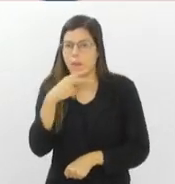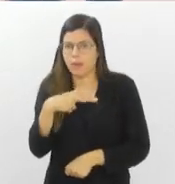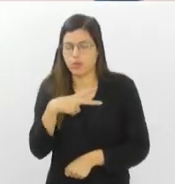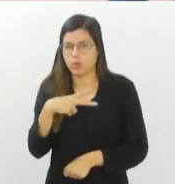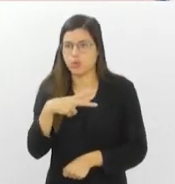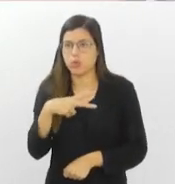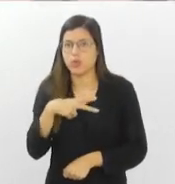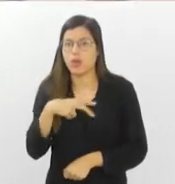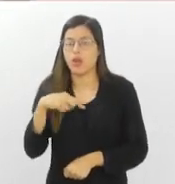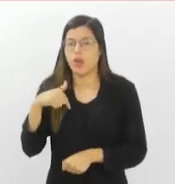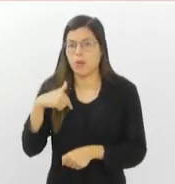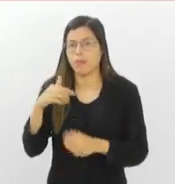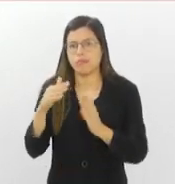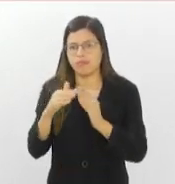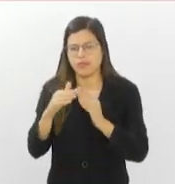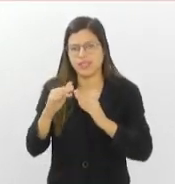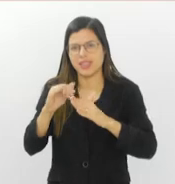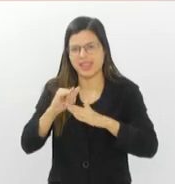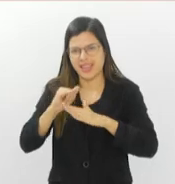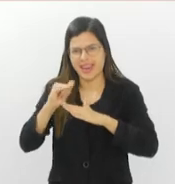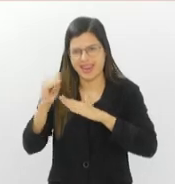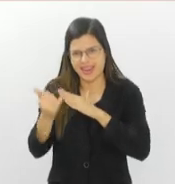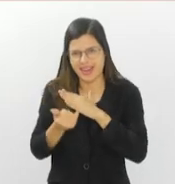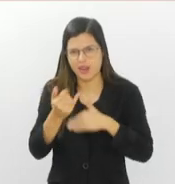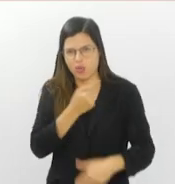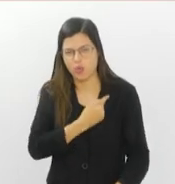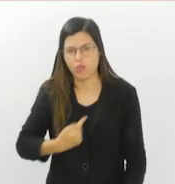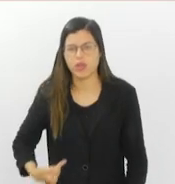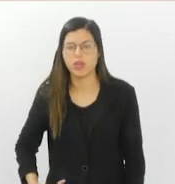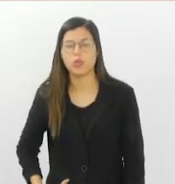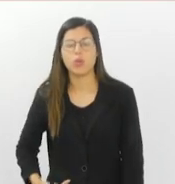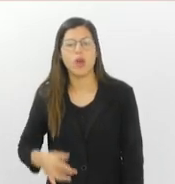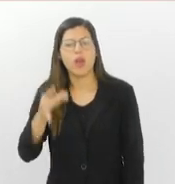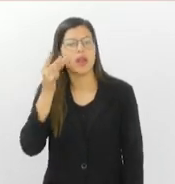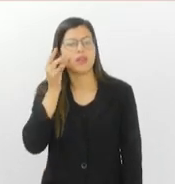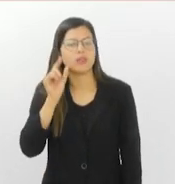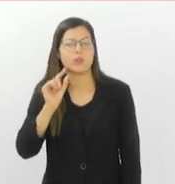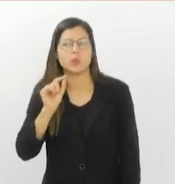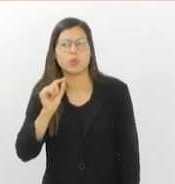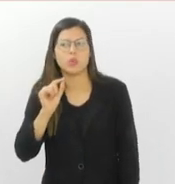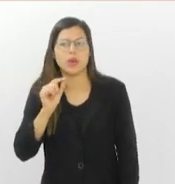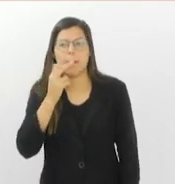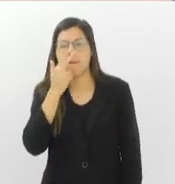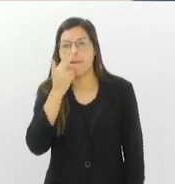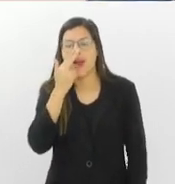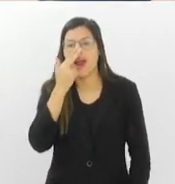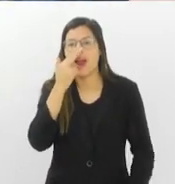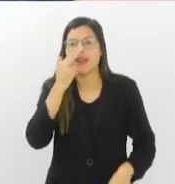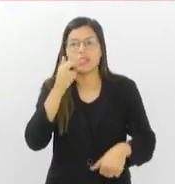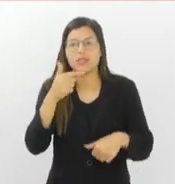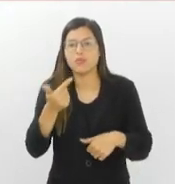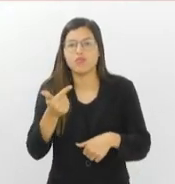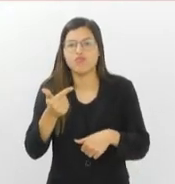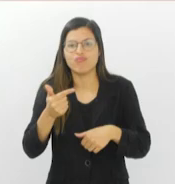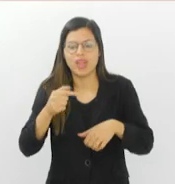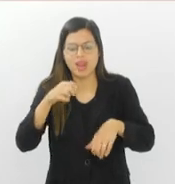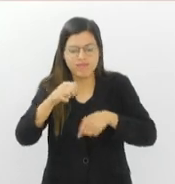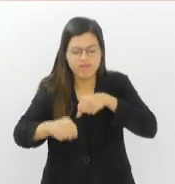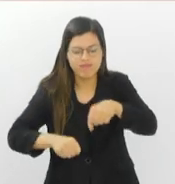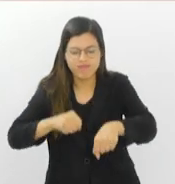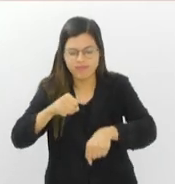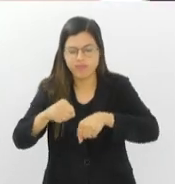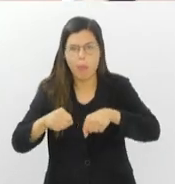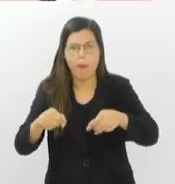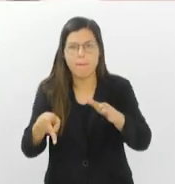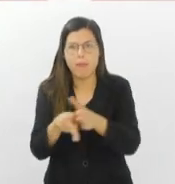eu sou morador da Ilha do Governador. Qual é a dificuldade nossa, ciclistas, né? As ciclovias não se conversam, não se integram com modalidade de transporte. Então, eu,